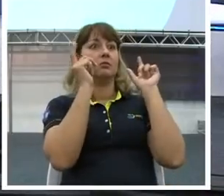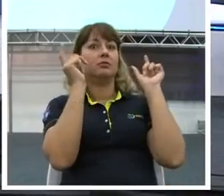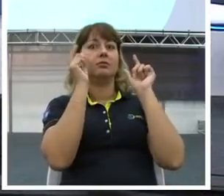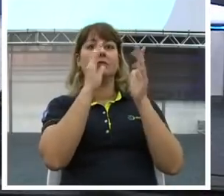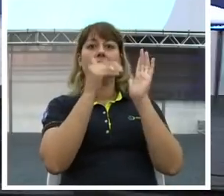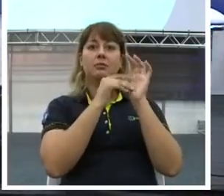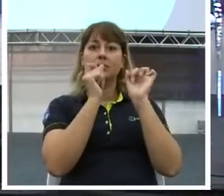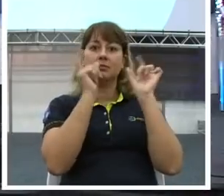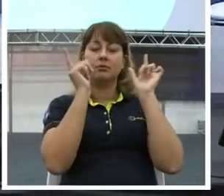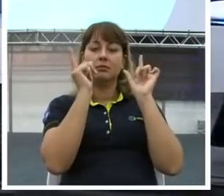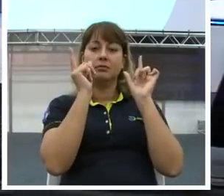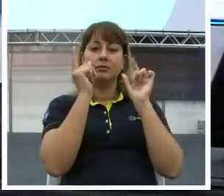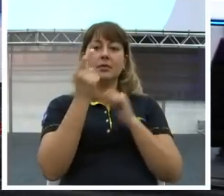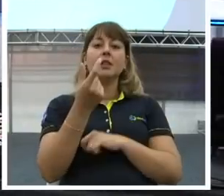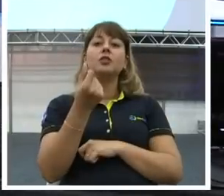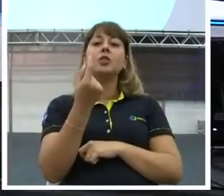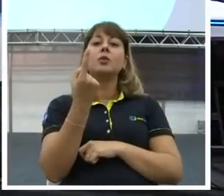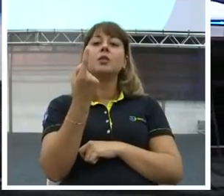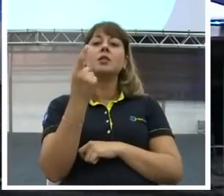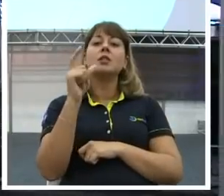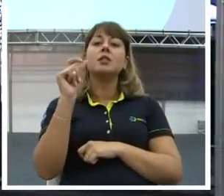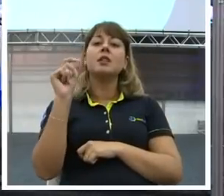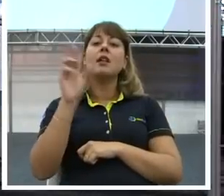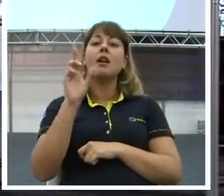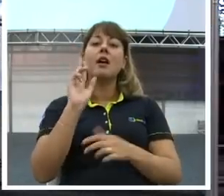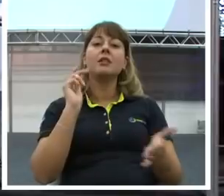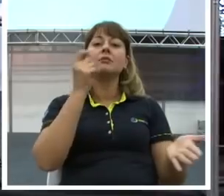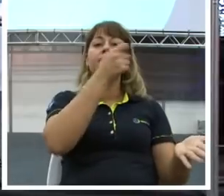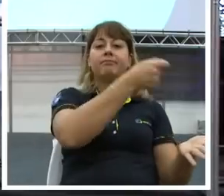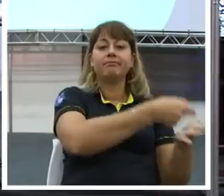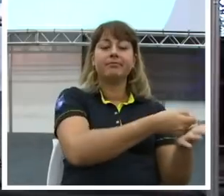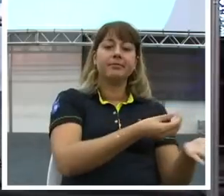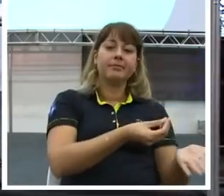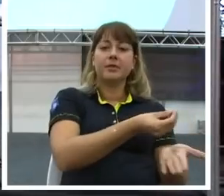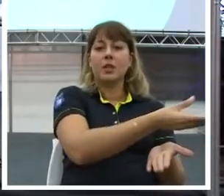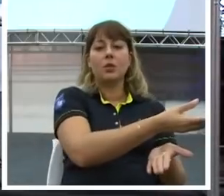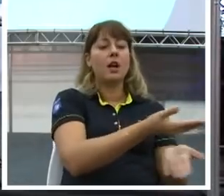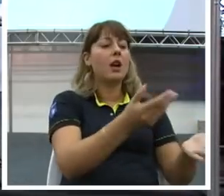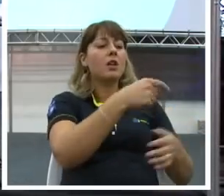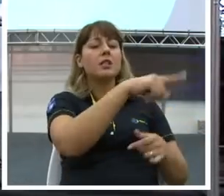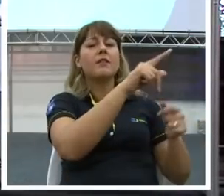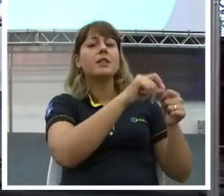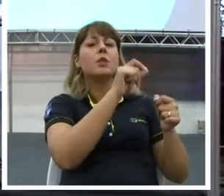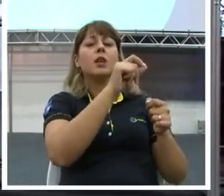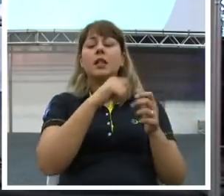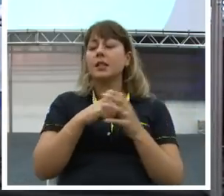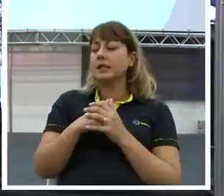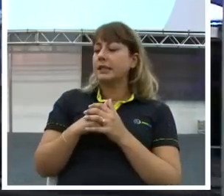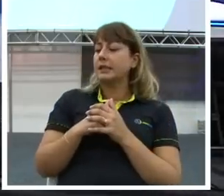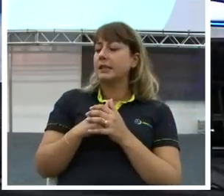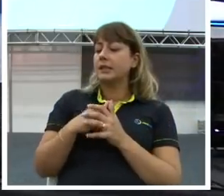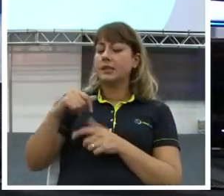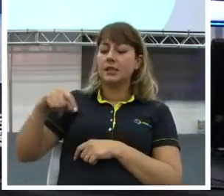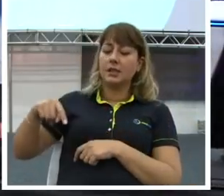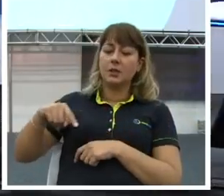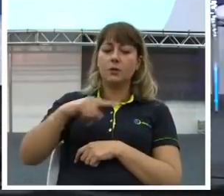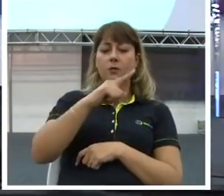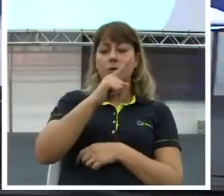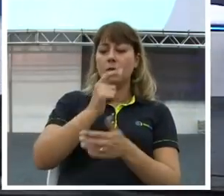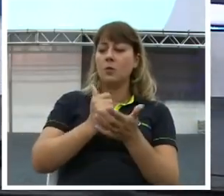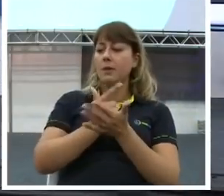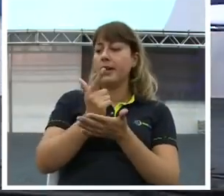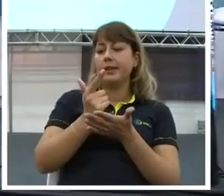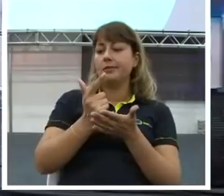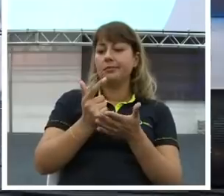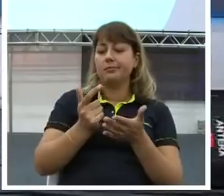Aí ele pegou. Deu cem reais para cara. Falou. Vou te dar cem reais agora. O que você vai fazer com esse dinheiro? Falou. Vou comprar uma quentinha.